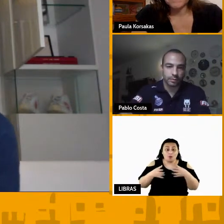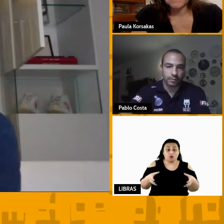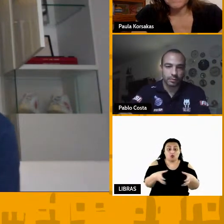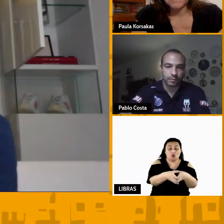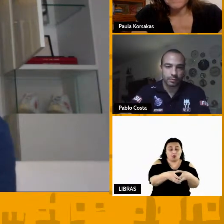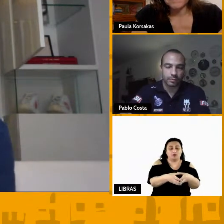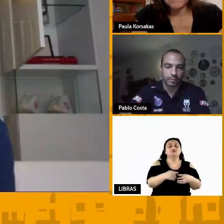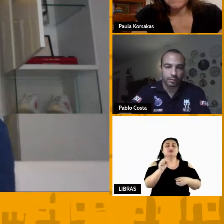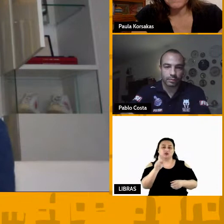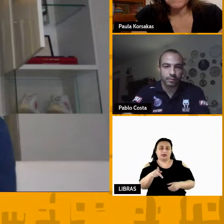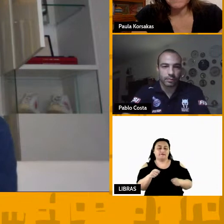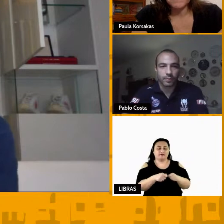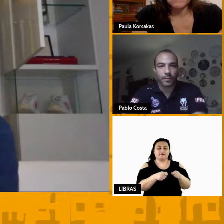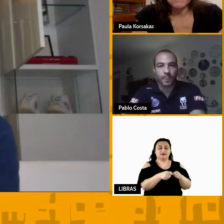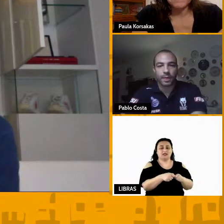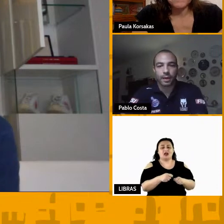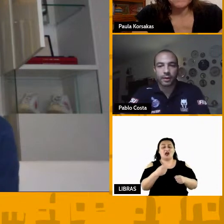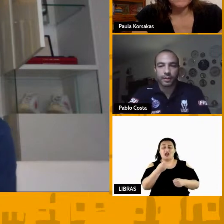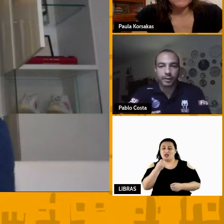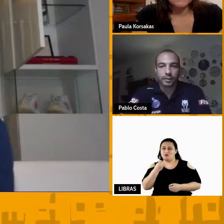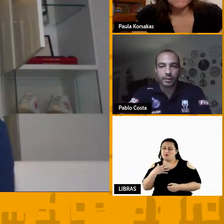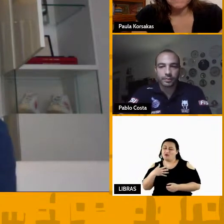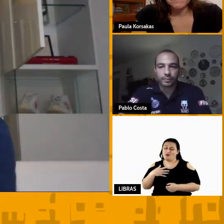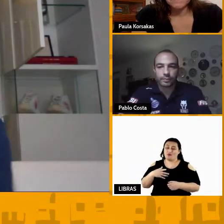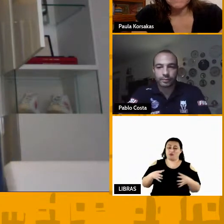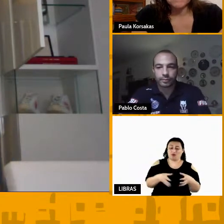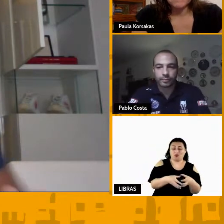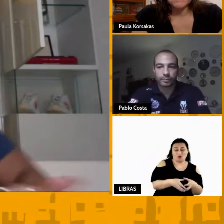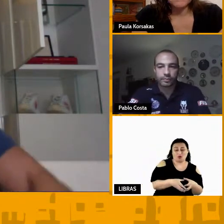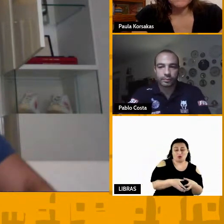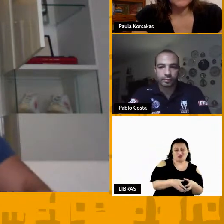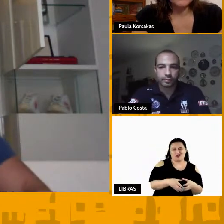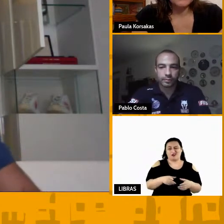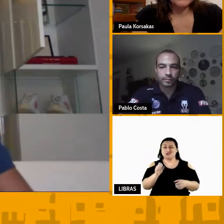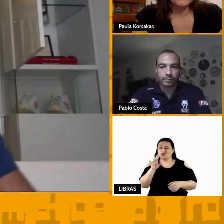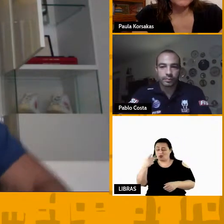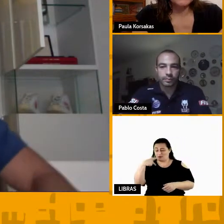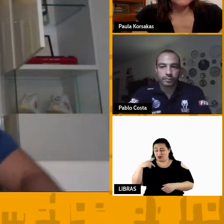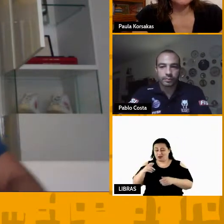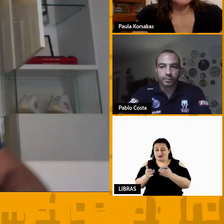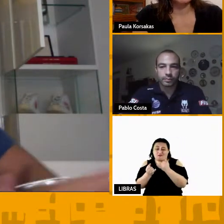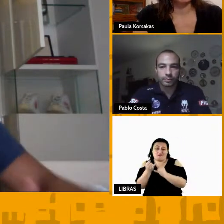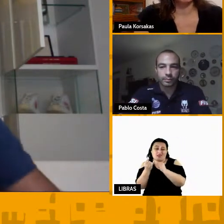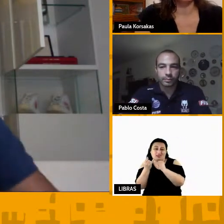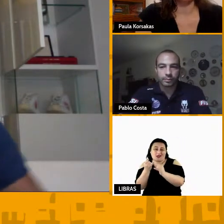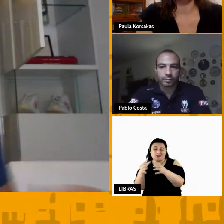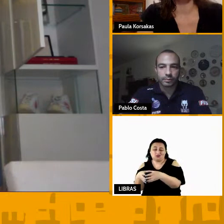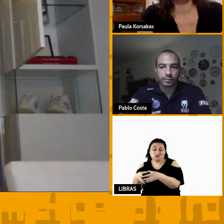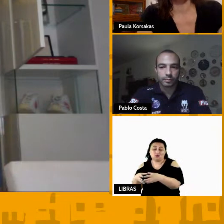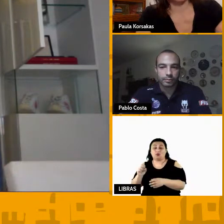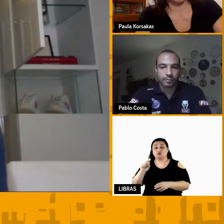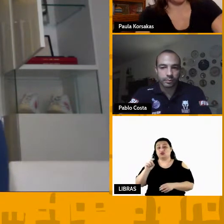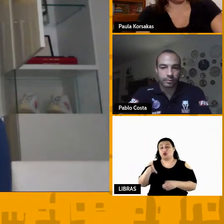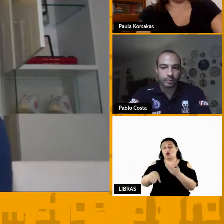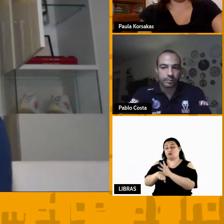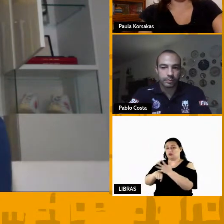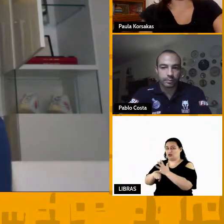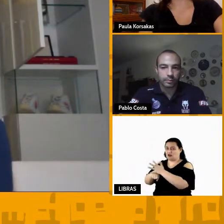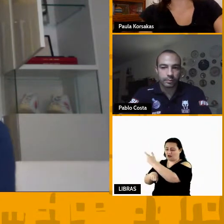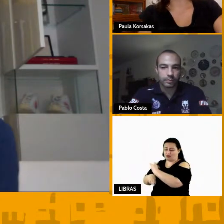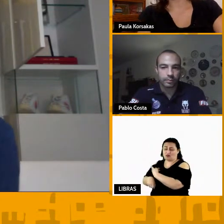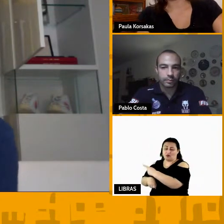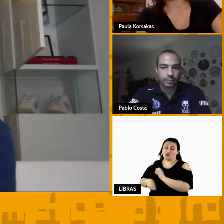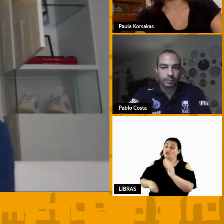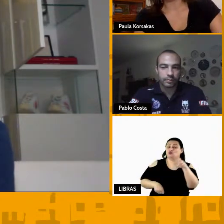então nós vamos fazer isso eu acho que não vai ser bom para o todo vai ser bom só para a metade da equipe ou só para a comissão técnica ou só para os